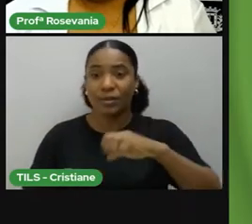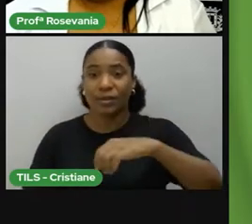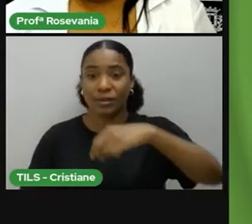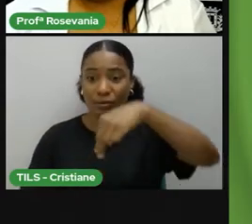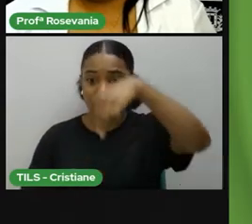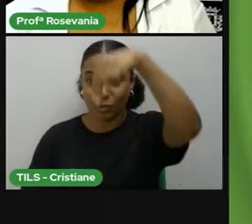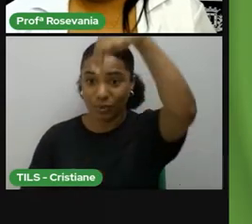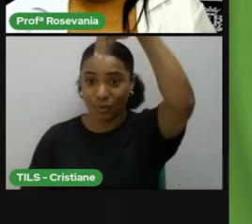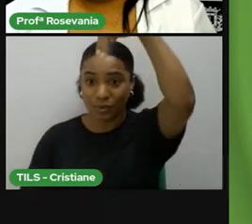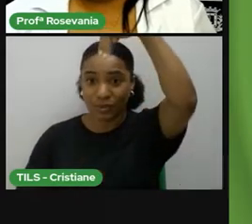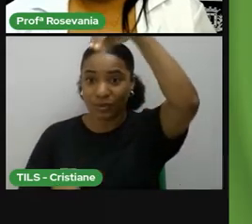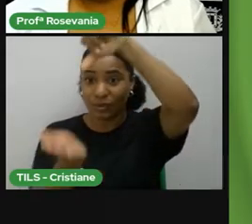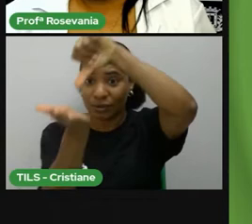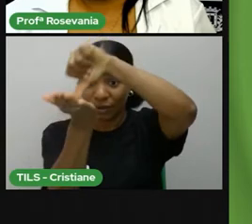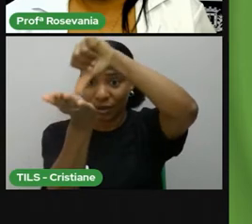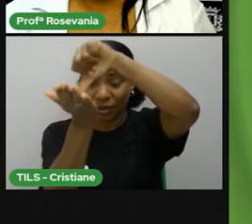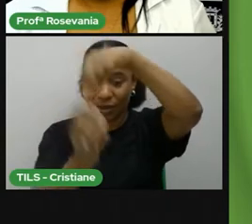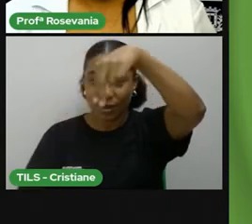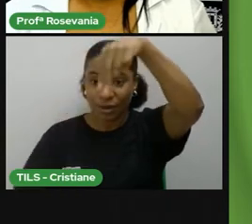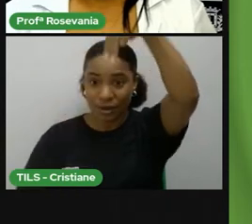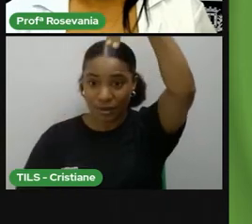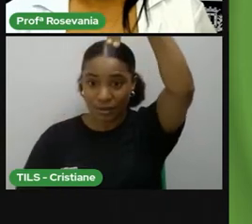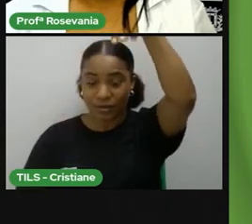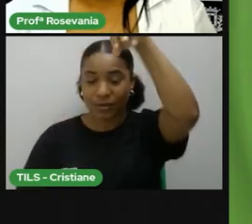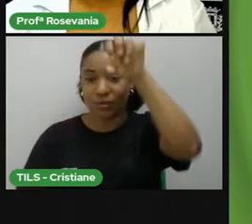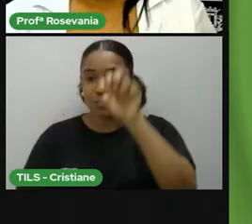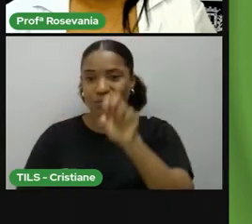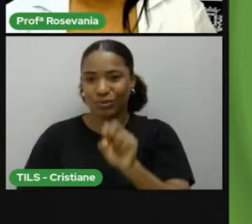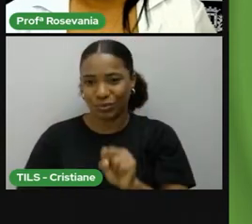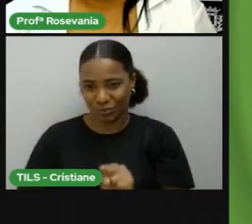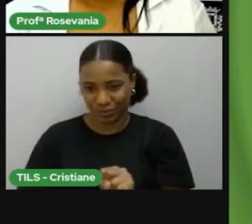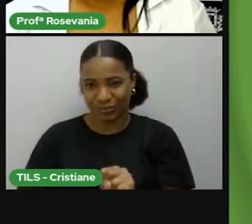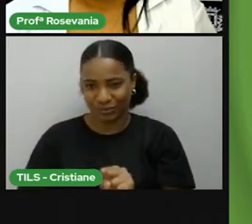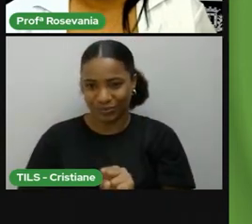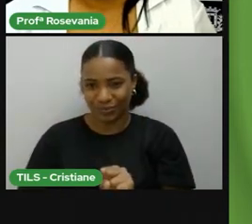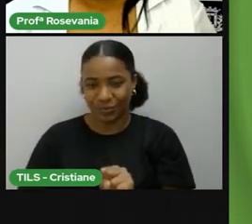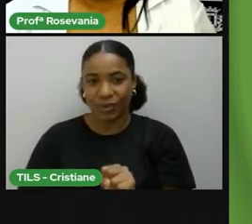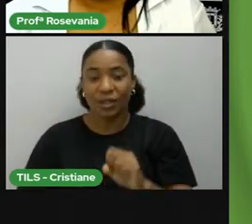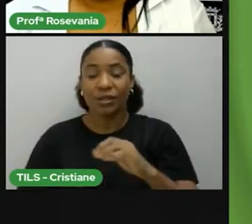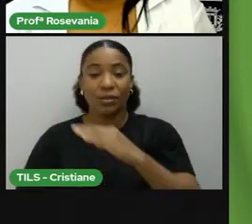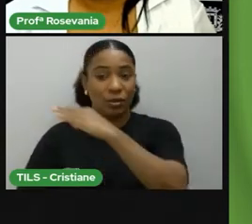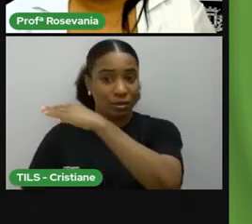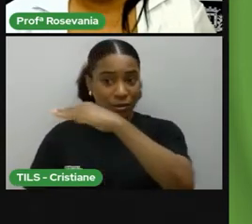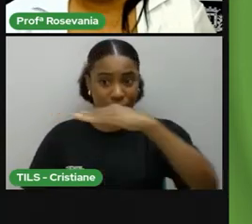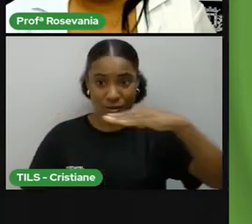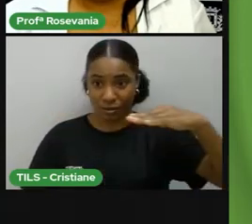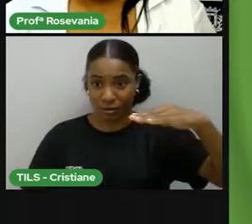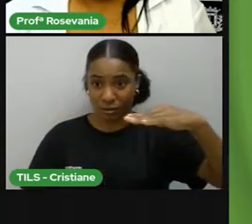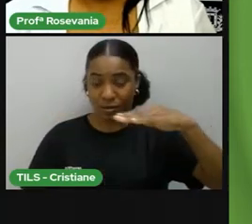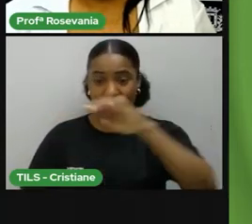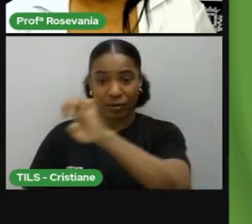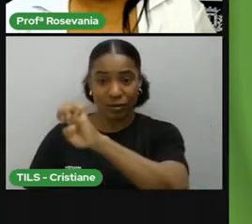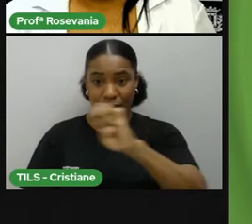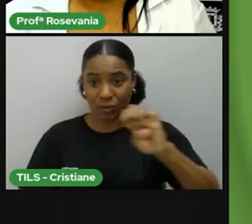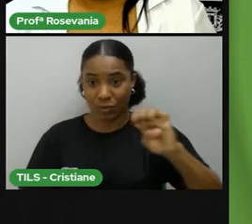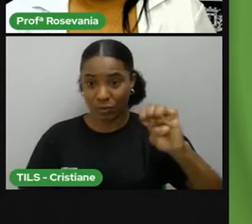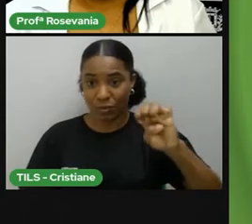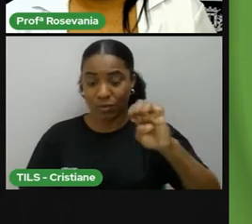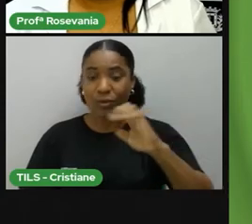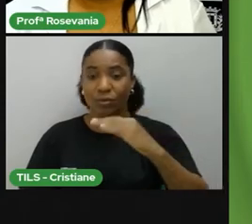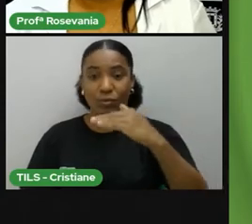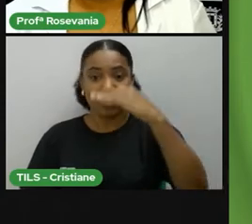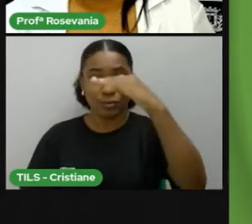do hemisfério, essa metade aqui, né, do hemisfério. A gente chama ela de norte, ou seja, tudo que está acima da linha do